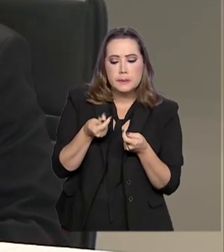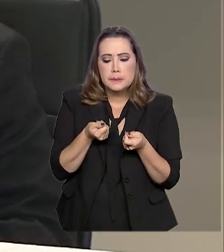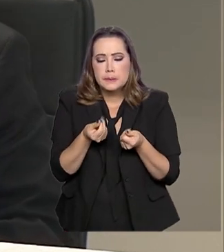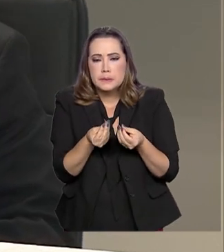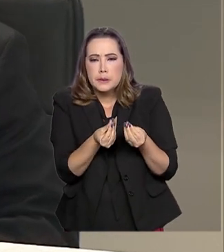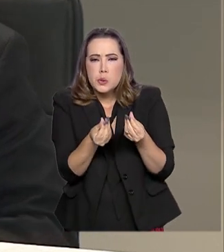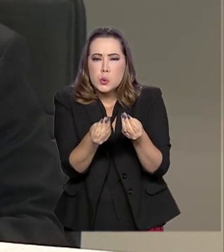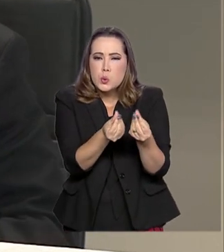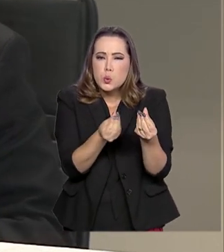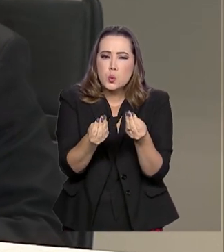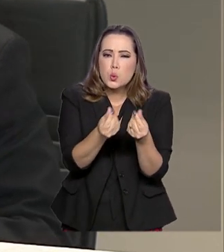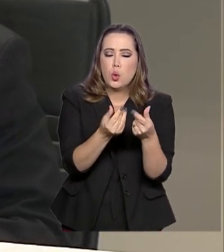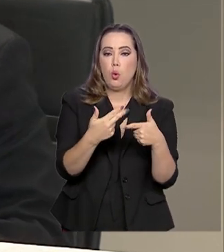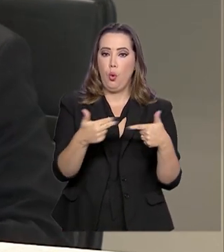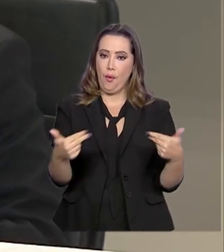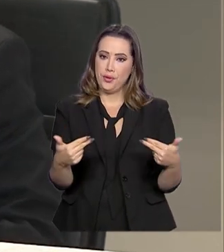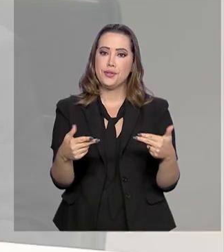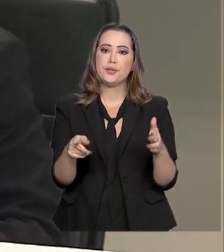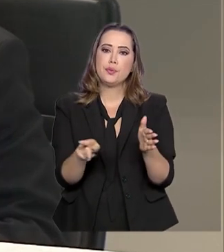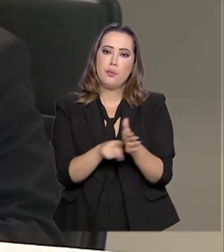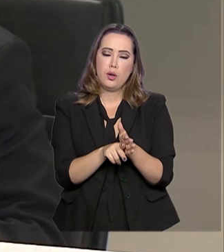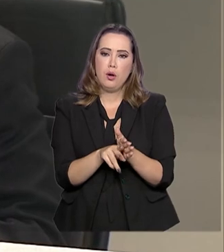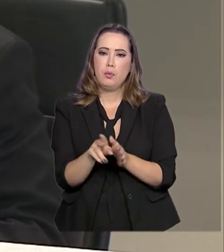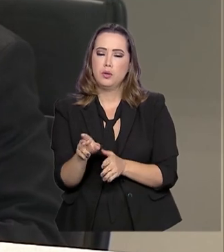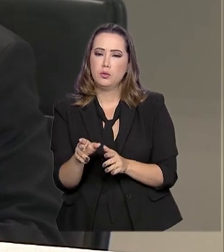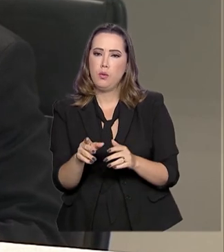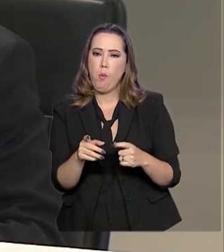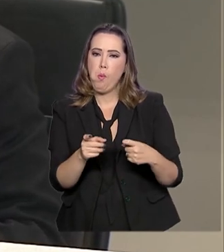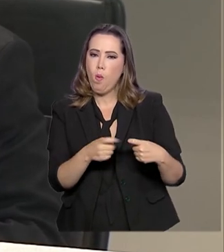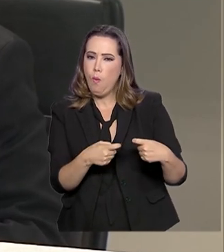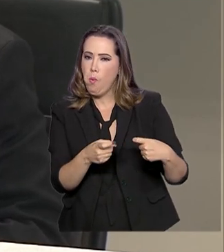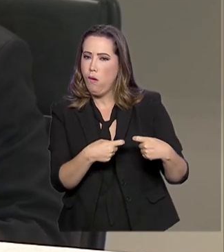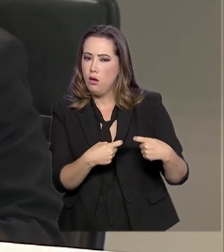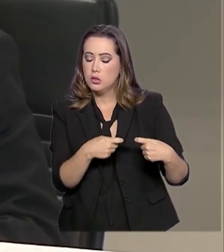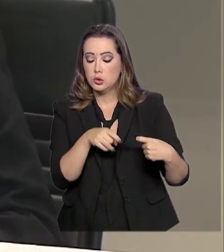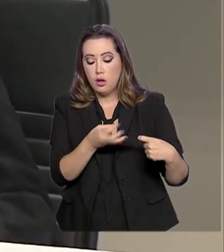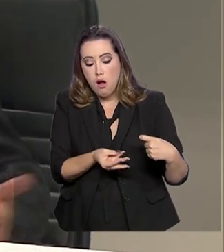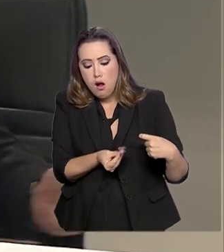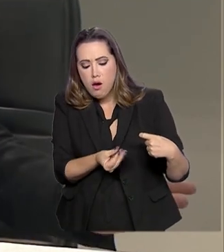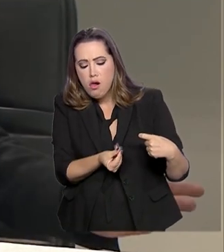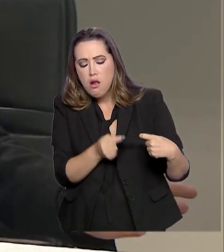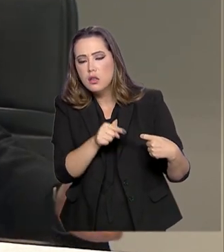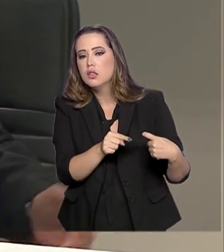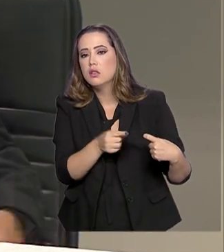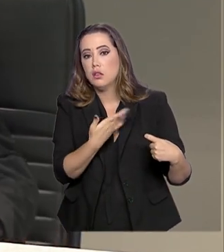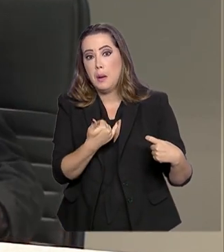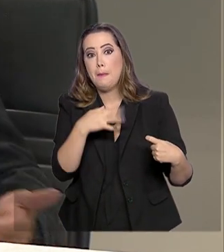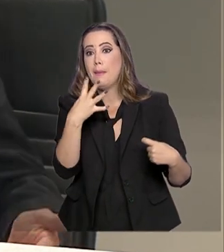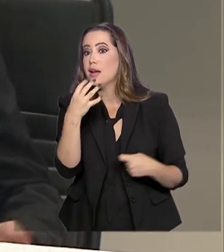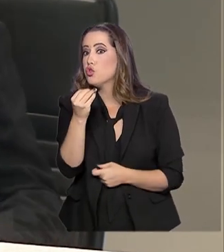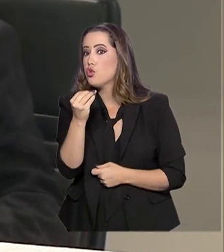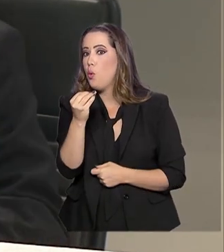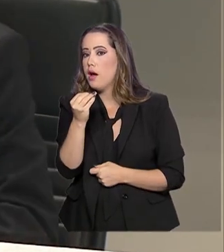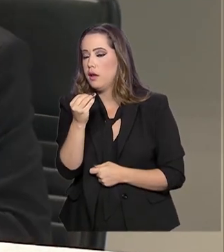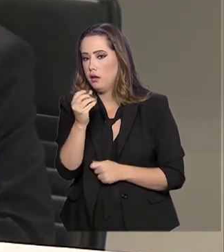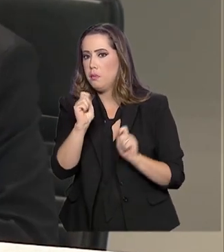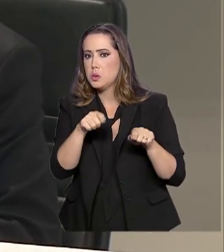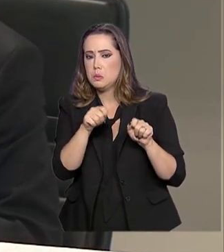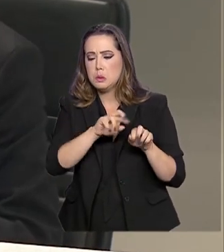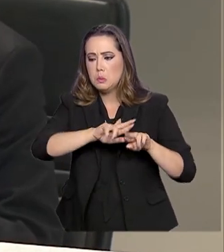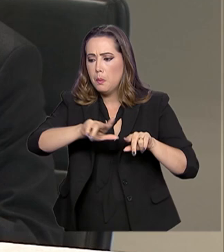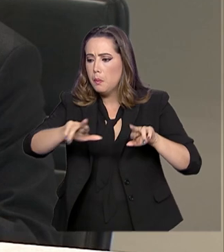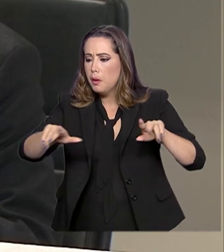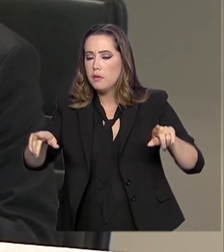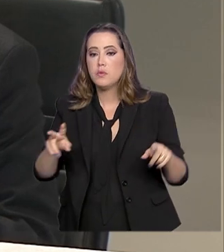relacionados a crimes sexuais. Realiza um exame simultâneo de mais de 40 amostras e com uma capacidade